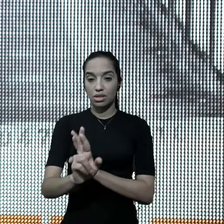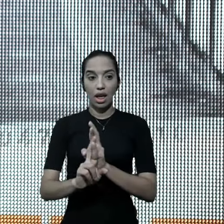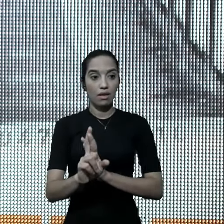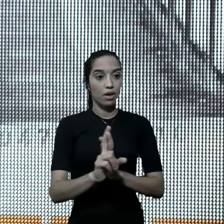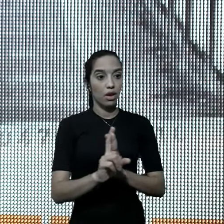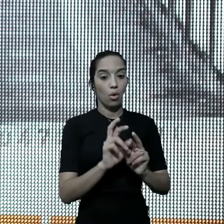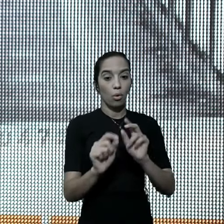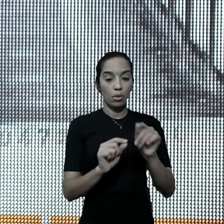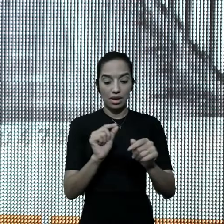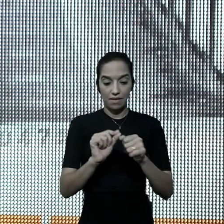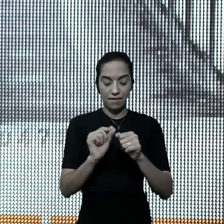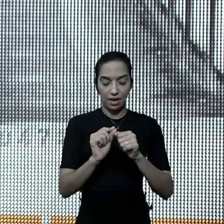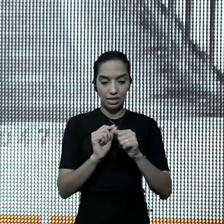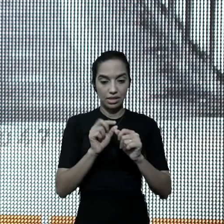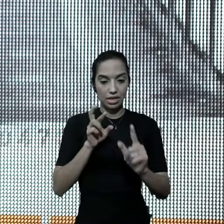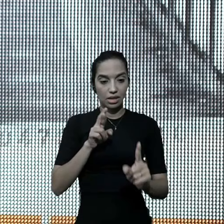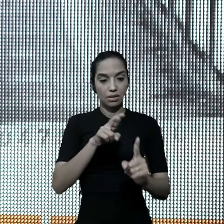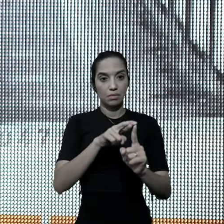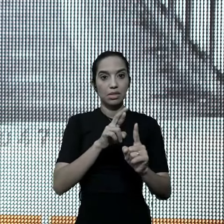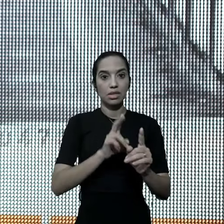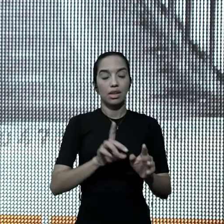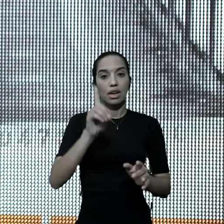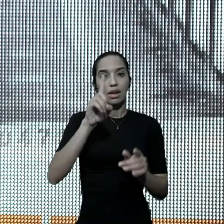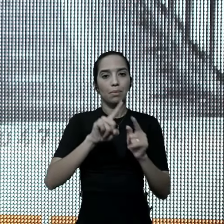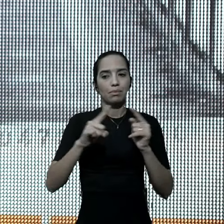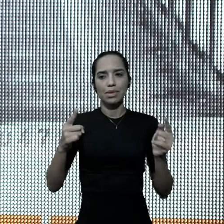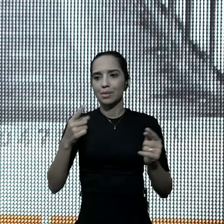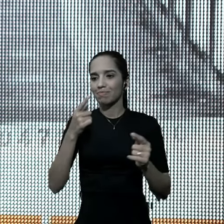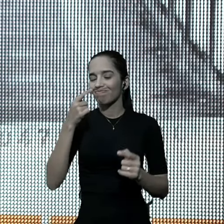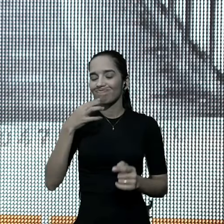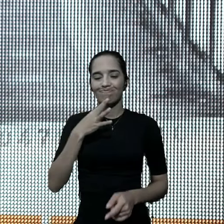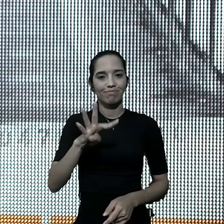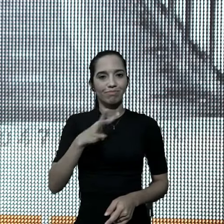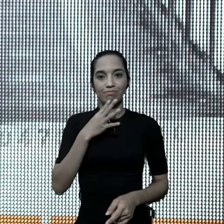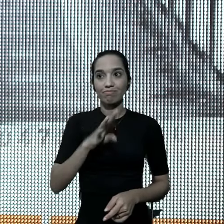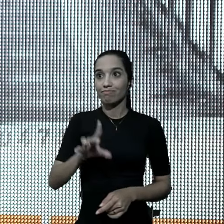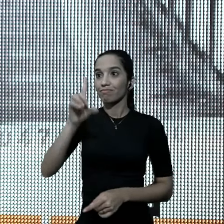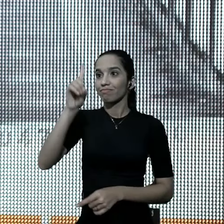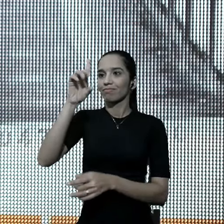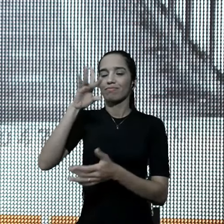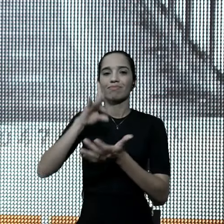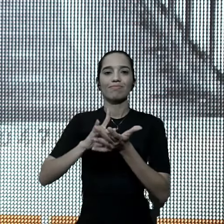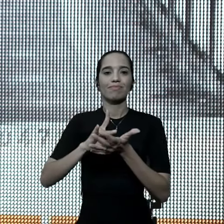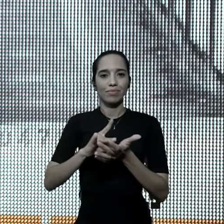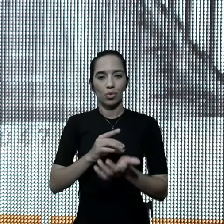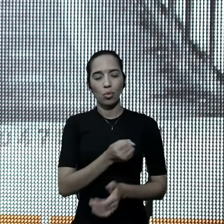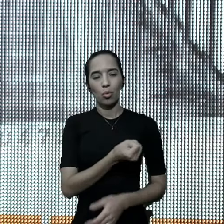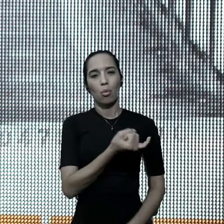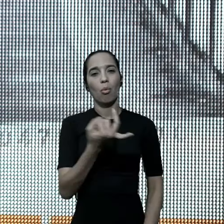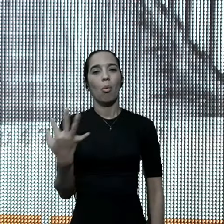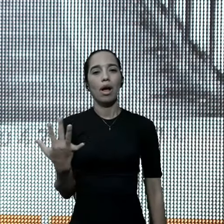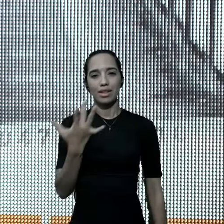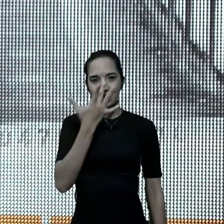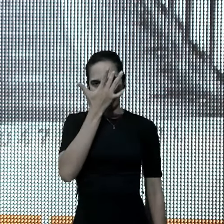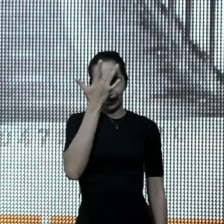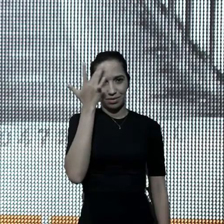nome de Deus, mas eles não conheciam, a face de Deus, quantas pessoas,